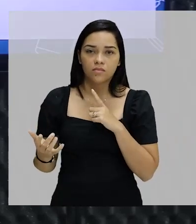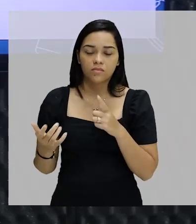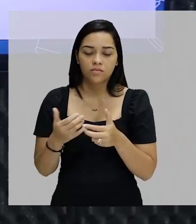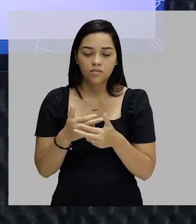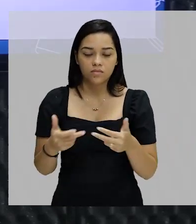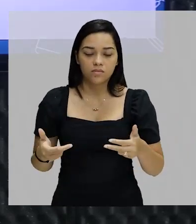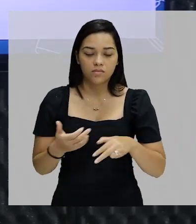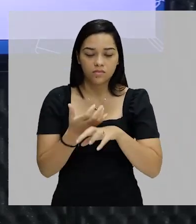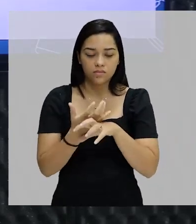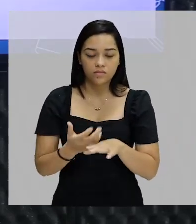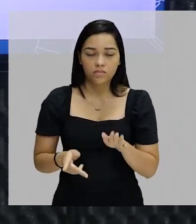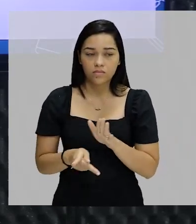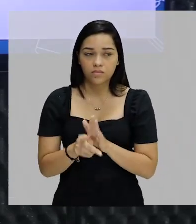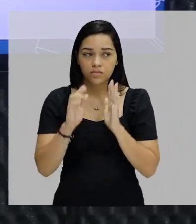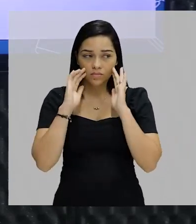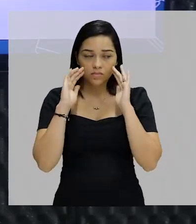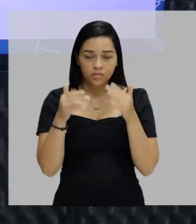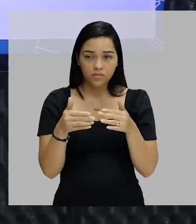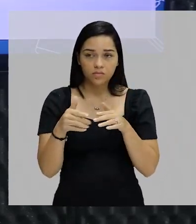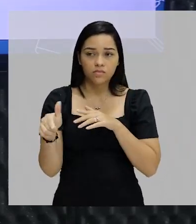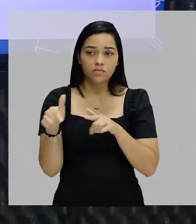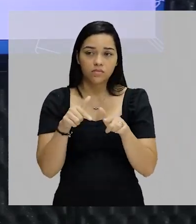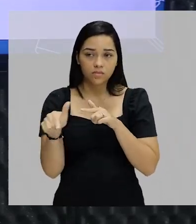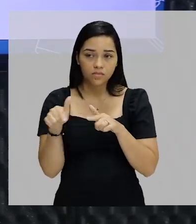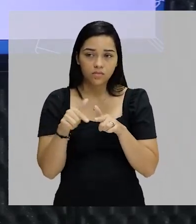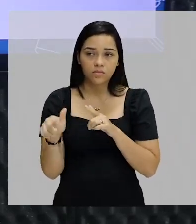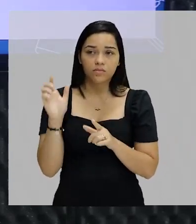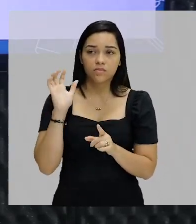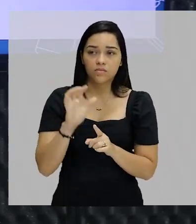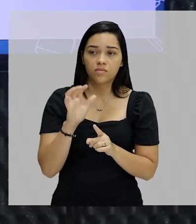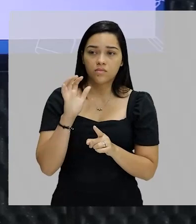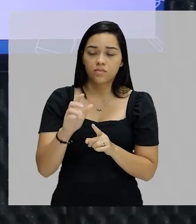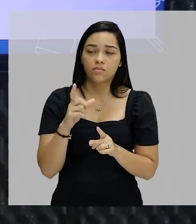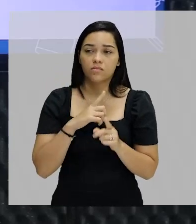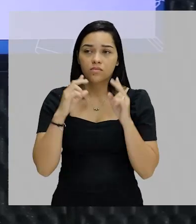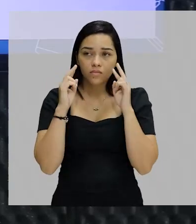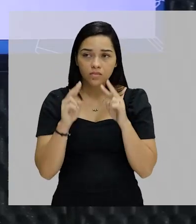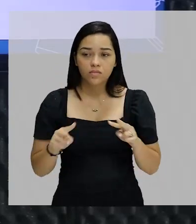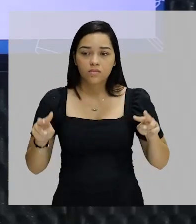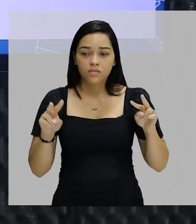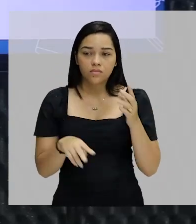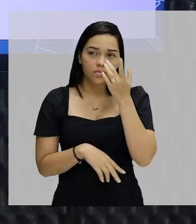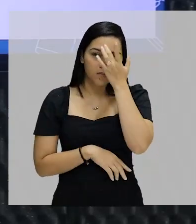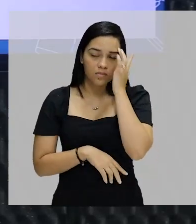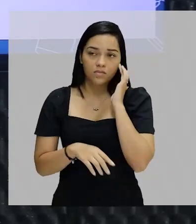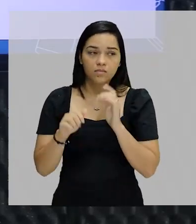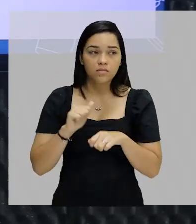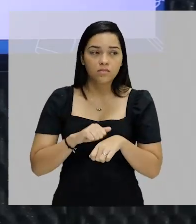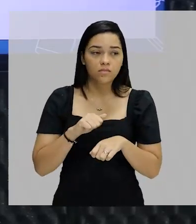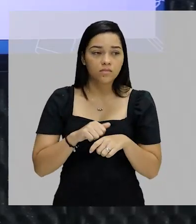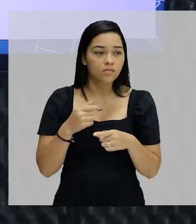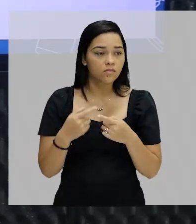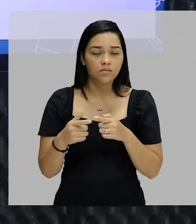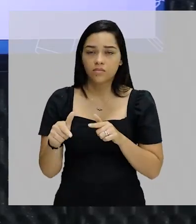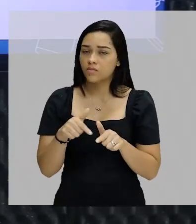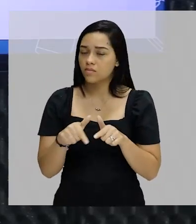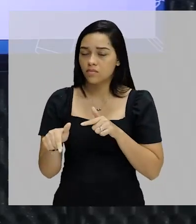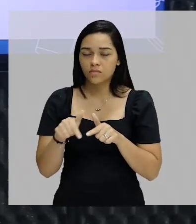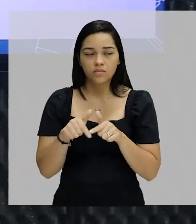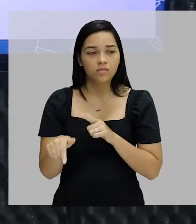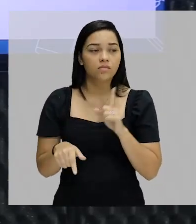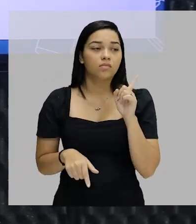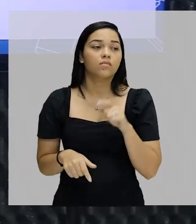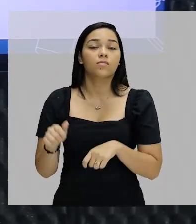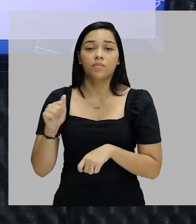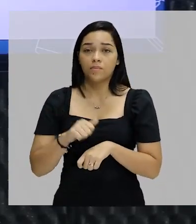disciplinador sobre o trabalho, acabou influenciando essa visão de que a pessoa era pobre porque ela não trabalhava. Ela